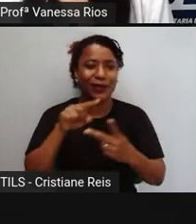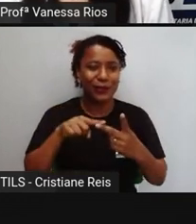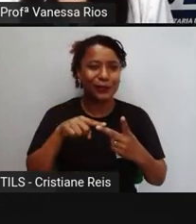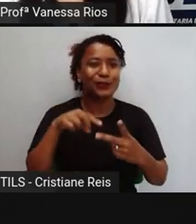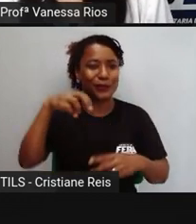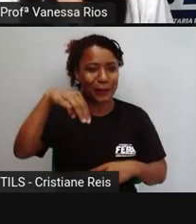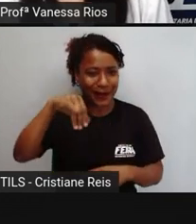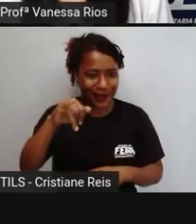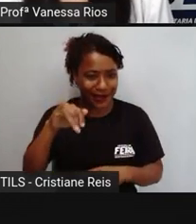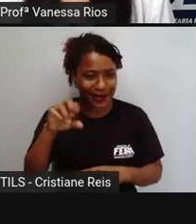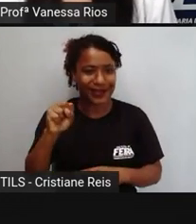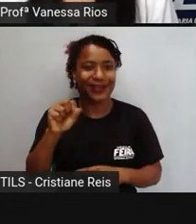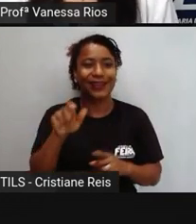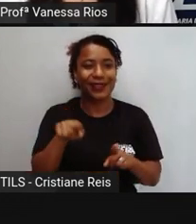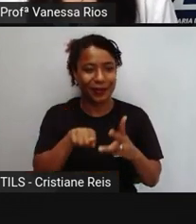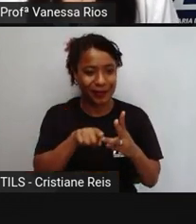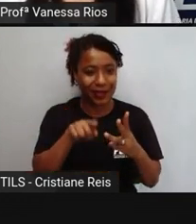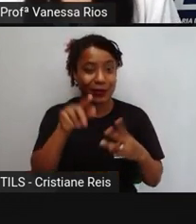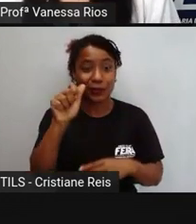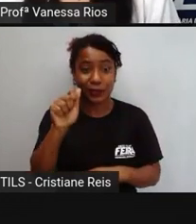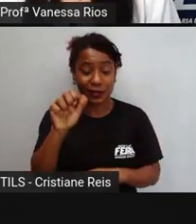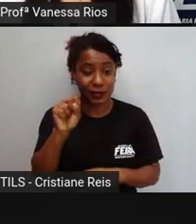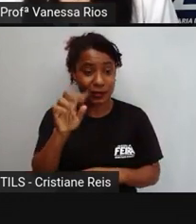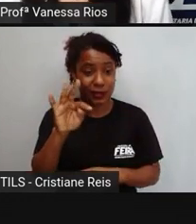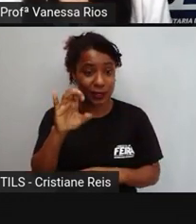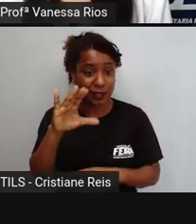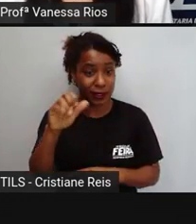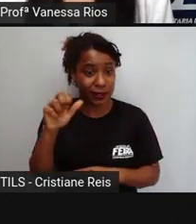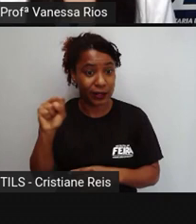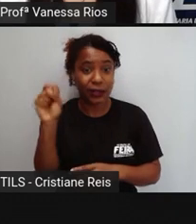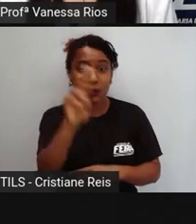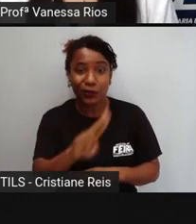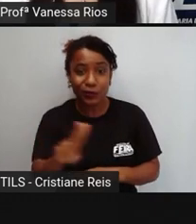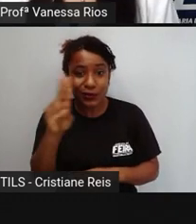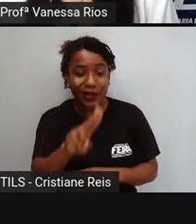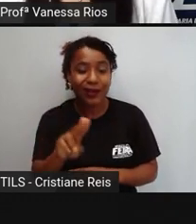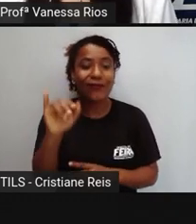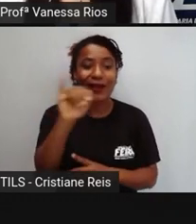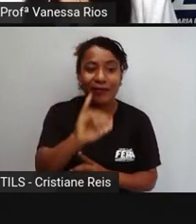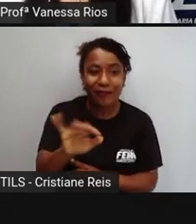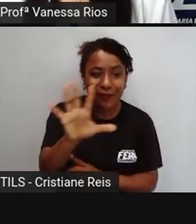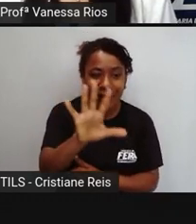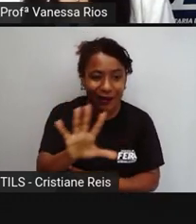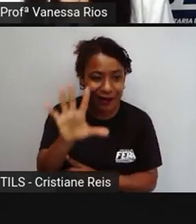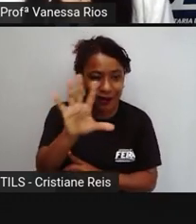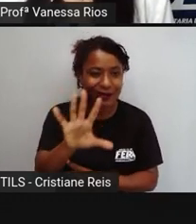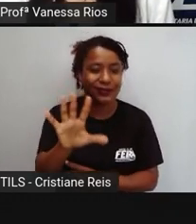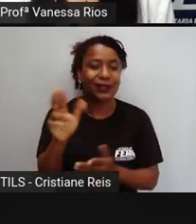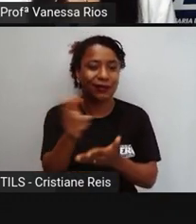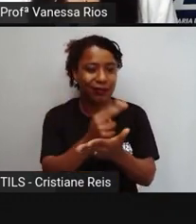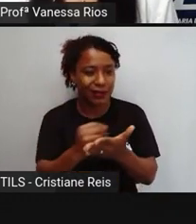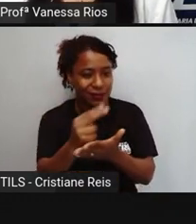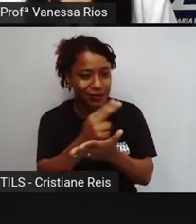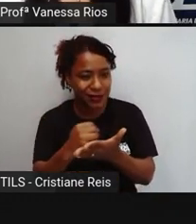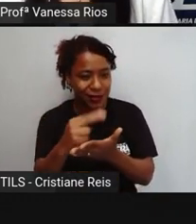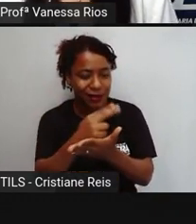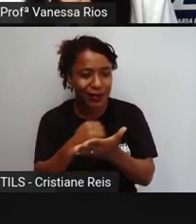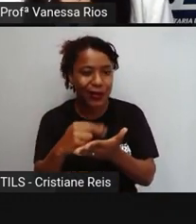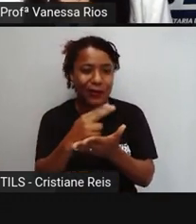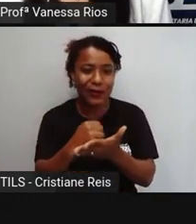utilização também de uma escrita, utilizando imagens, né, utilizando aí desenhos para